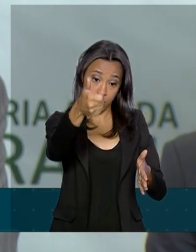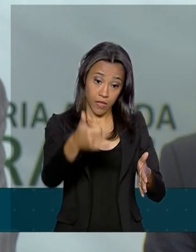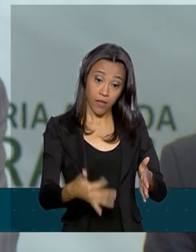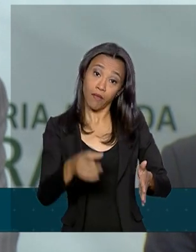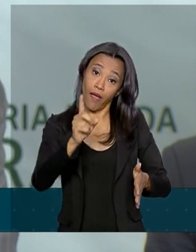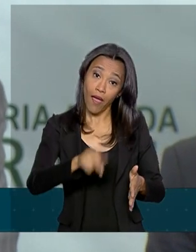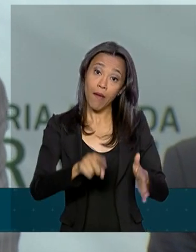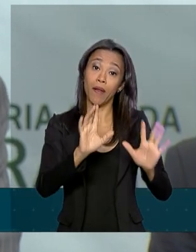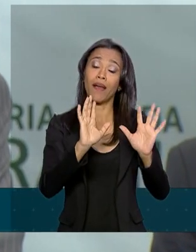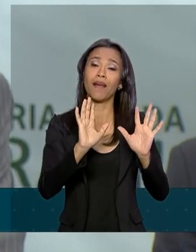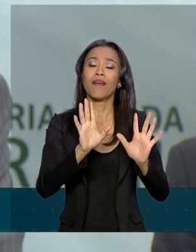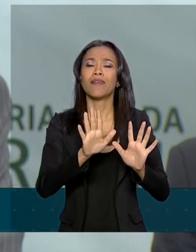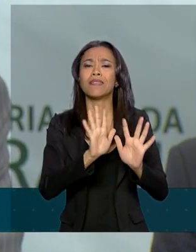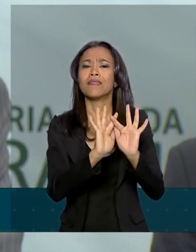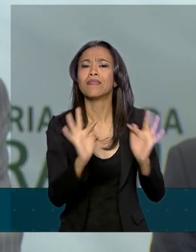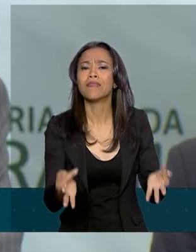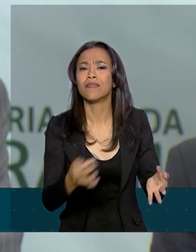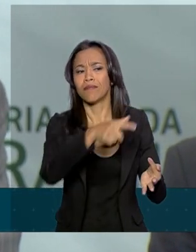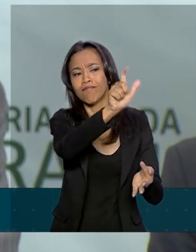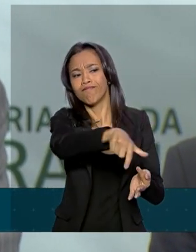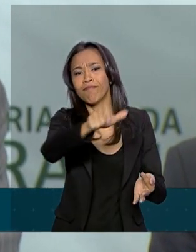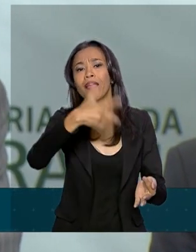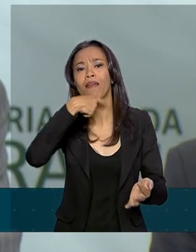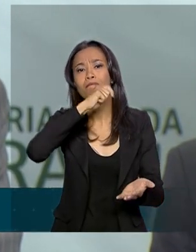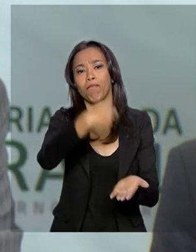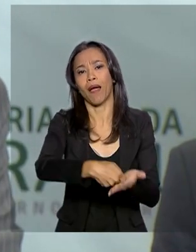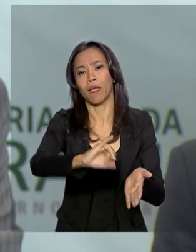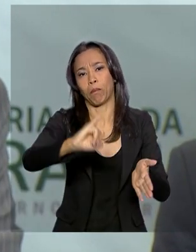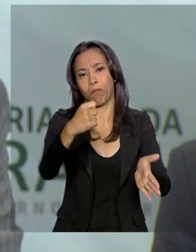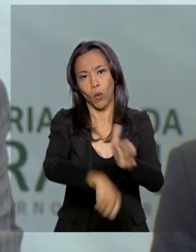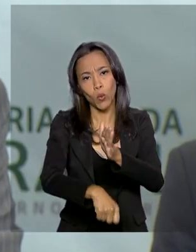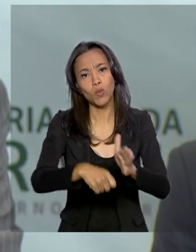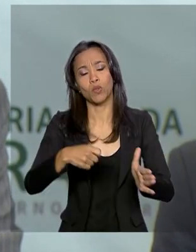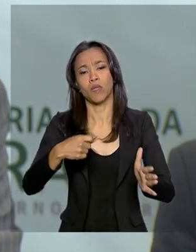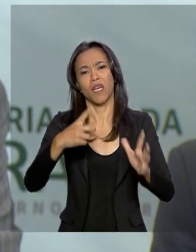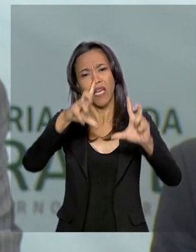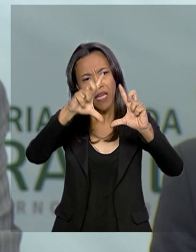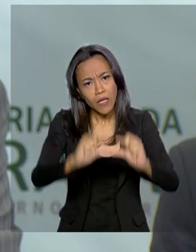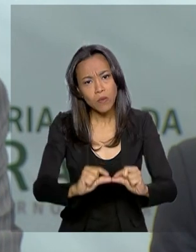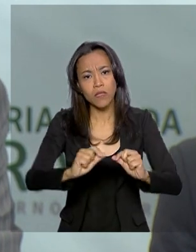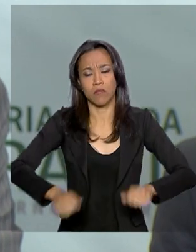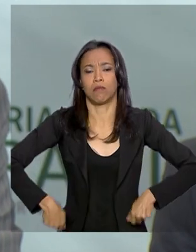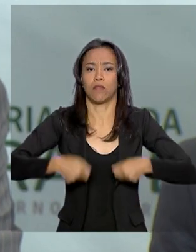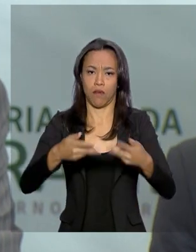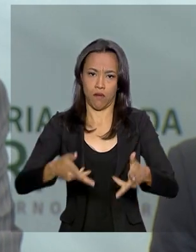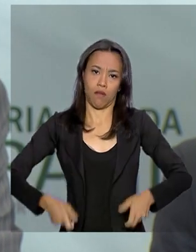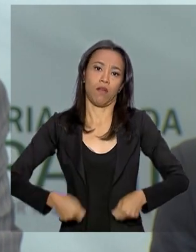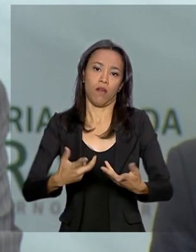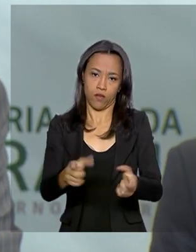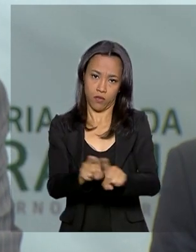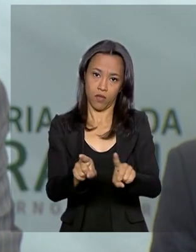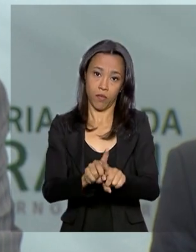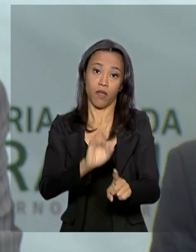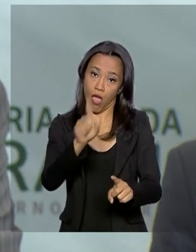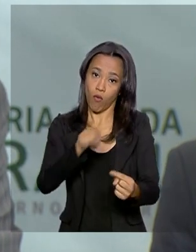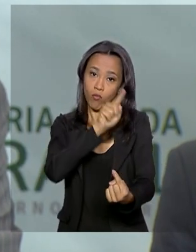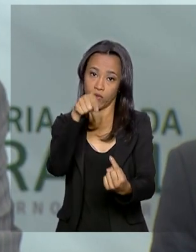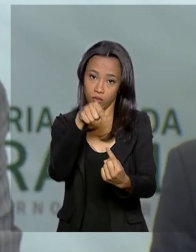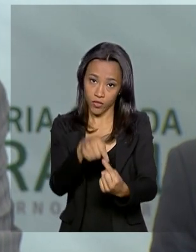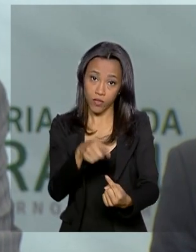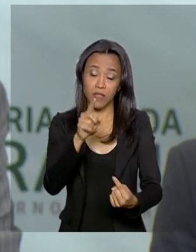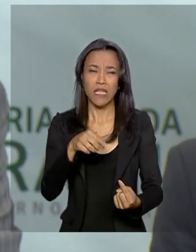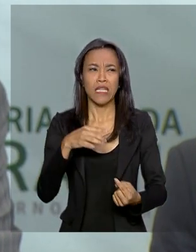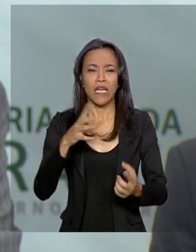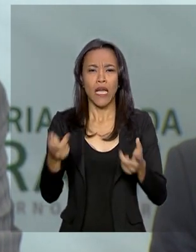de imposto, a vida de quem está lá na ponta recebendo serviços e também reduzir os custos. Com isso daí, gente pretende economizar uns